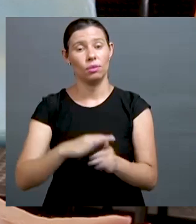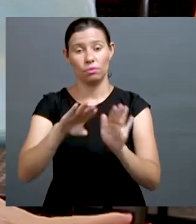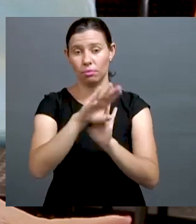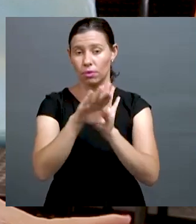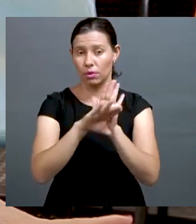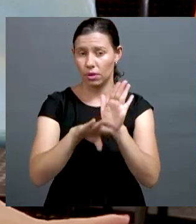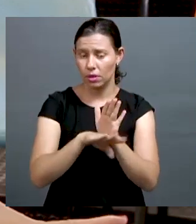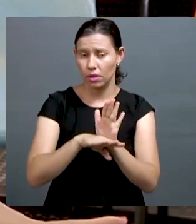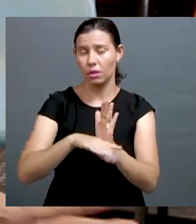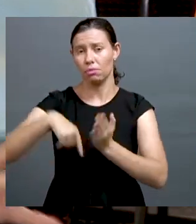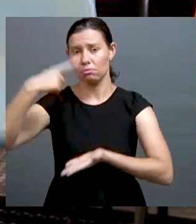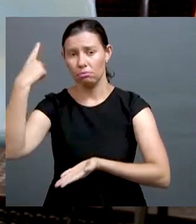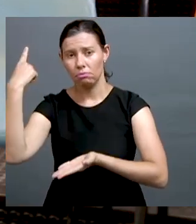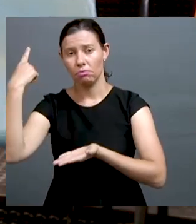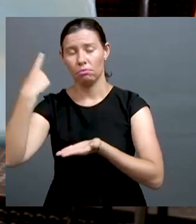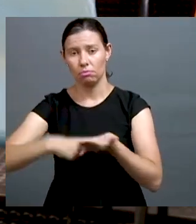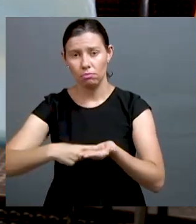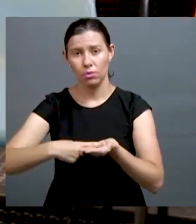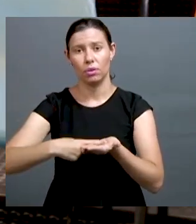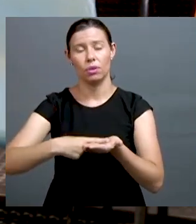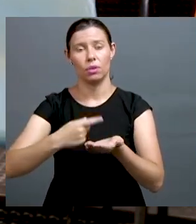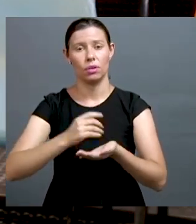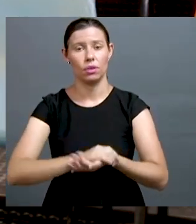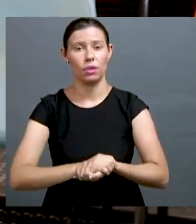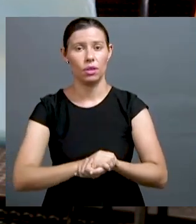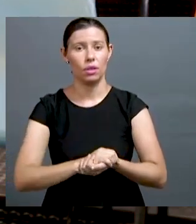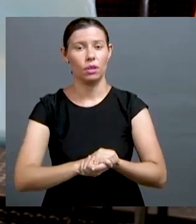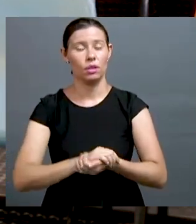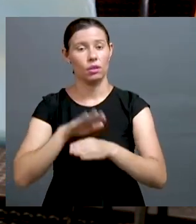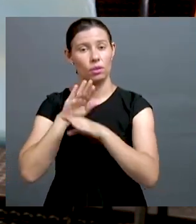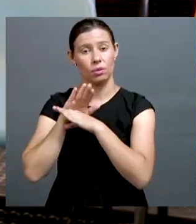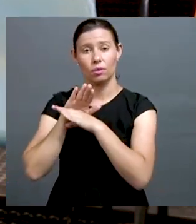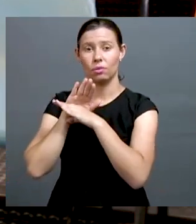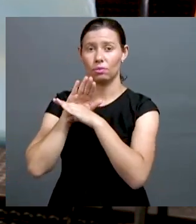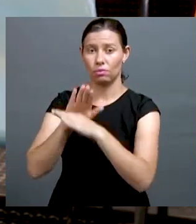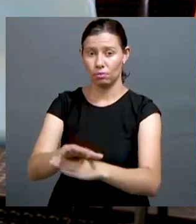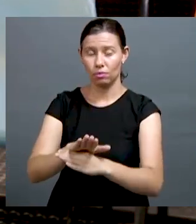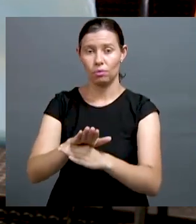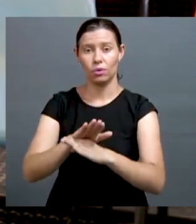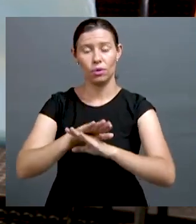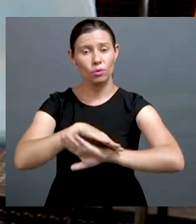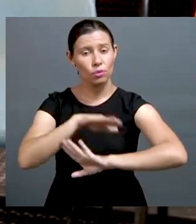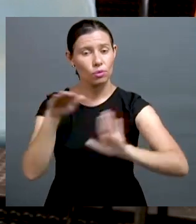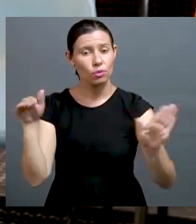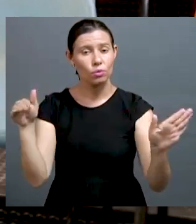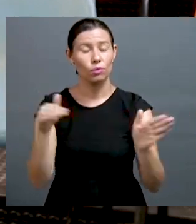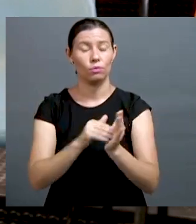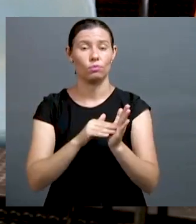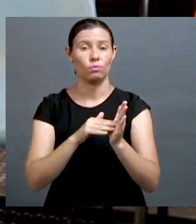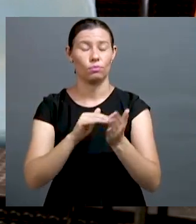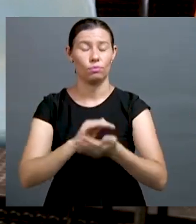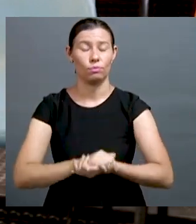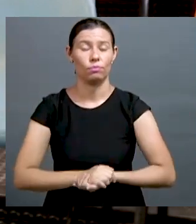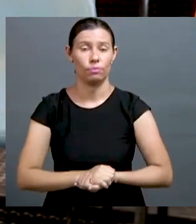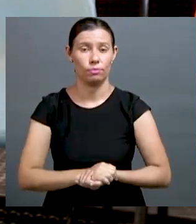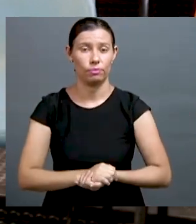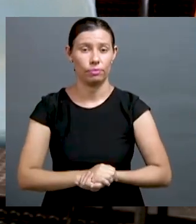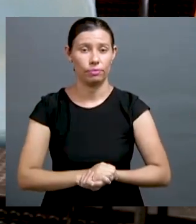dele, através dele e com negociações, ele também foi muito importante para